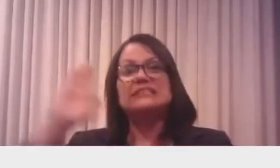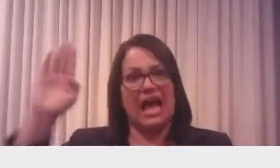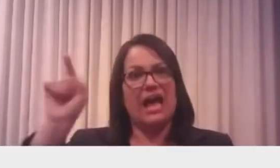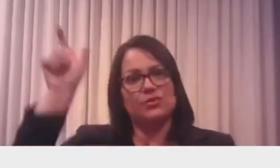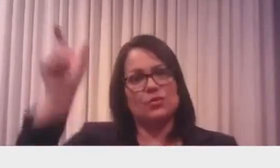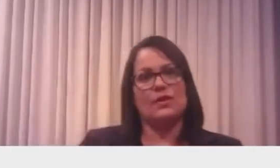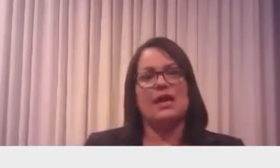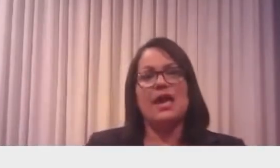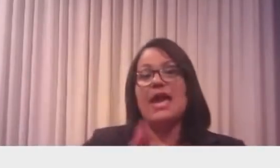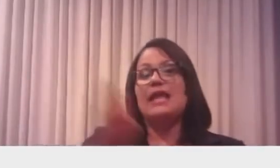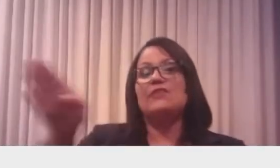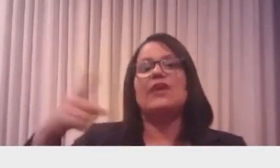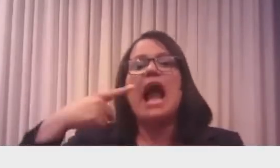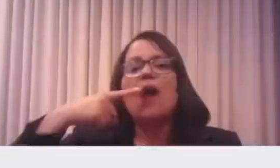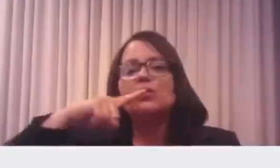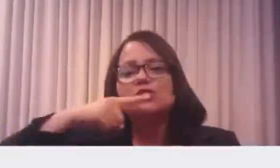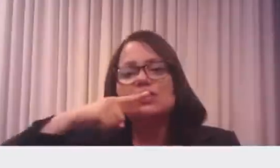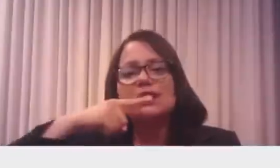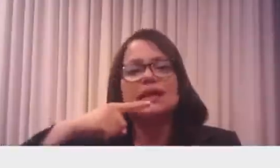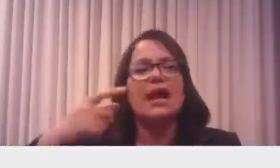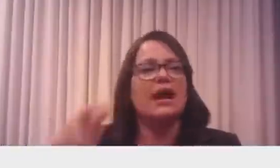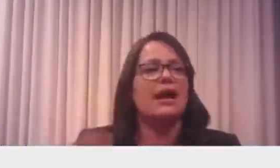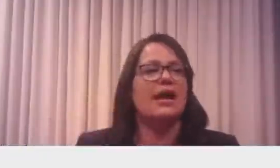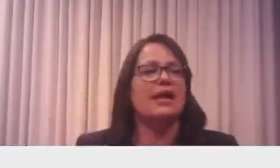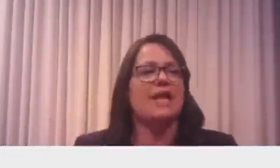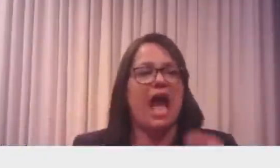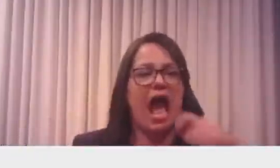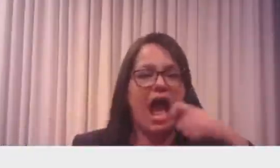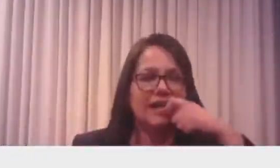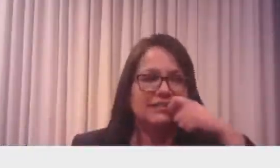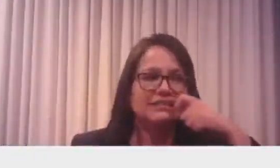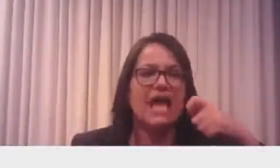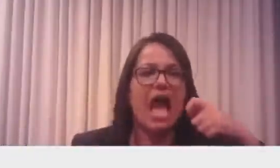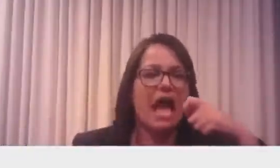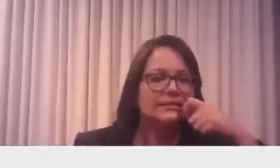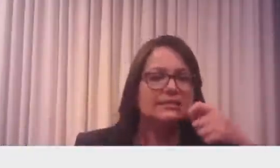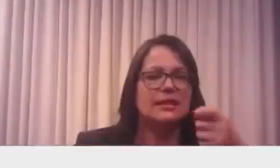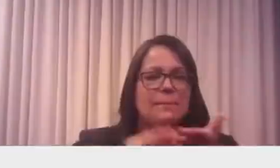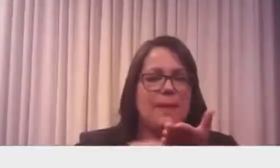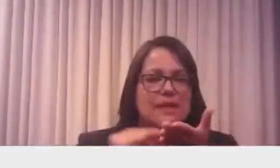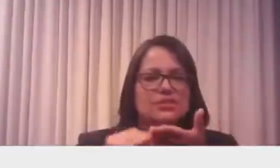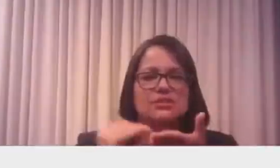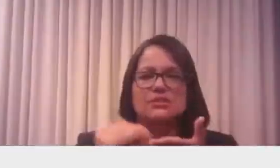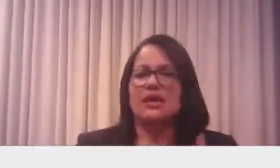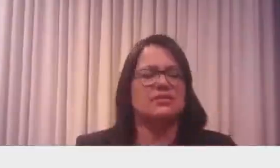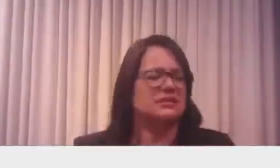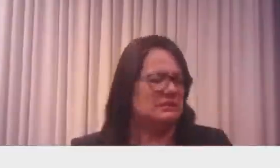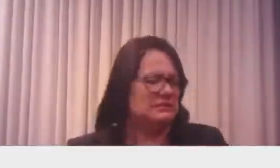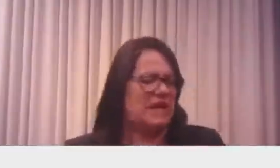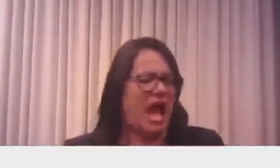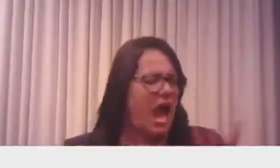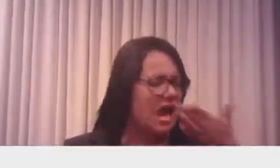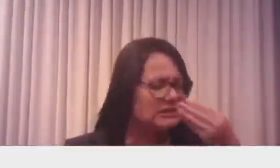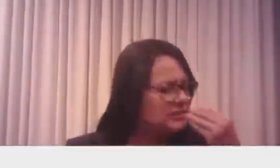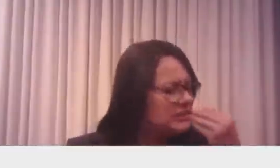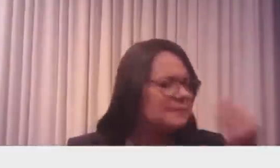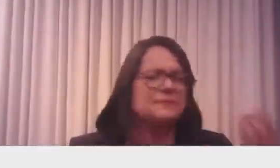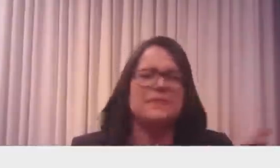tomar um caldo de cana e comia um pastel. Ele mordeu uns 30 pastéis. Nenhum ficou bom. Nenhum ficou bom.